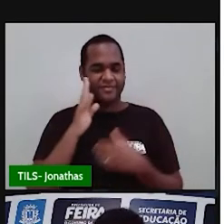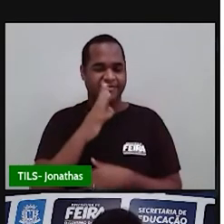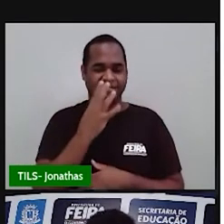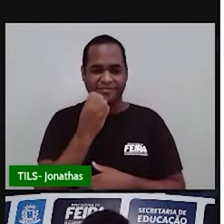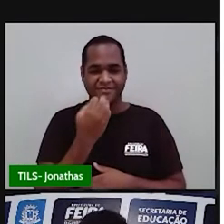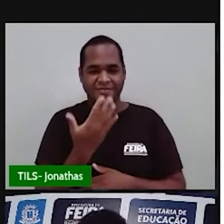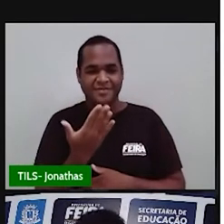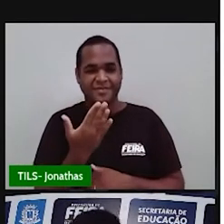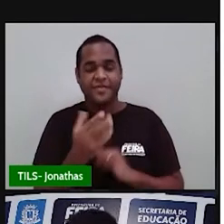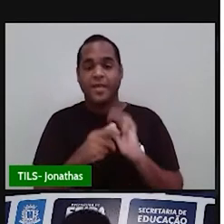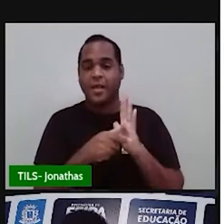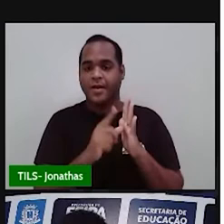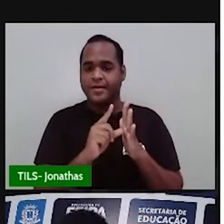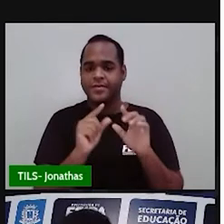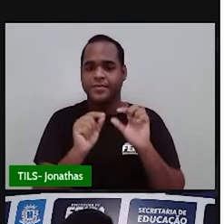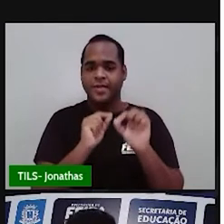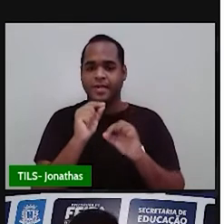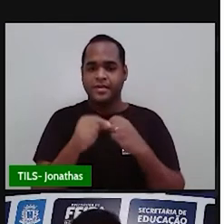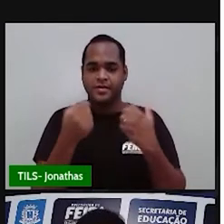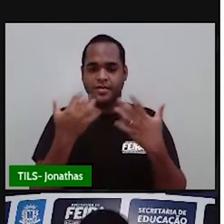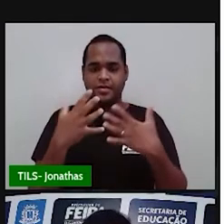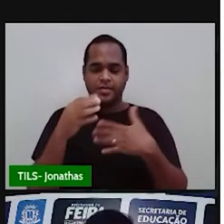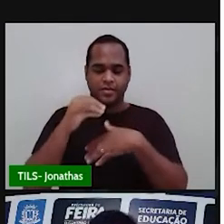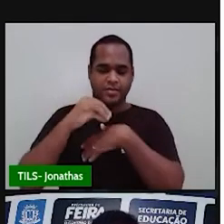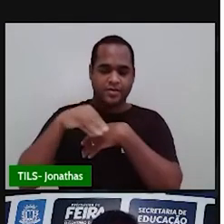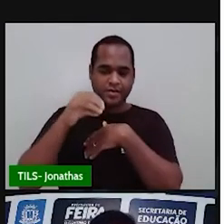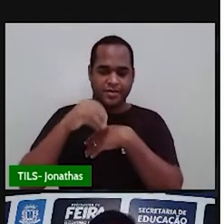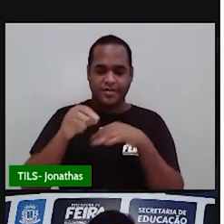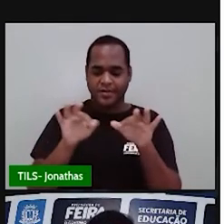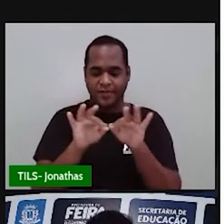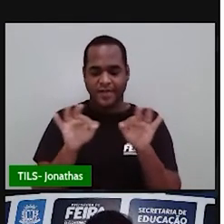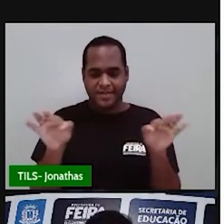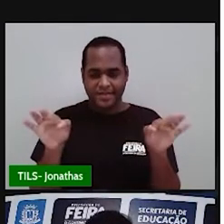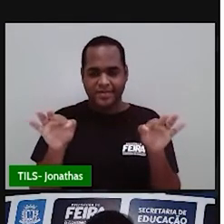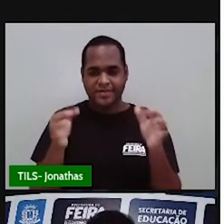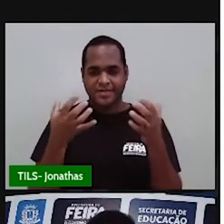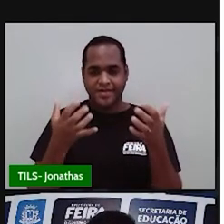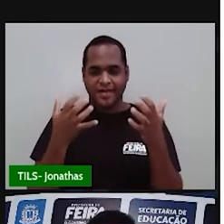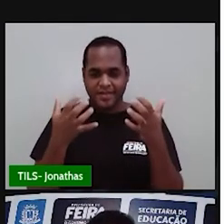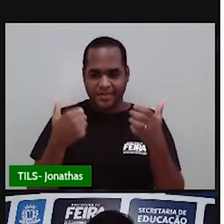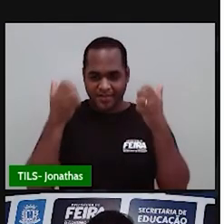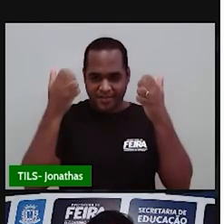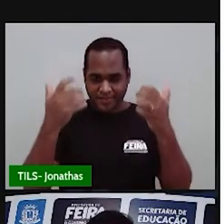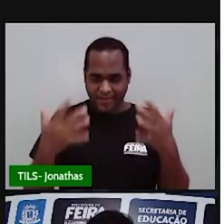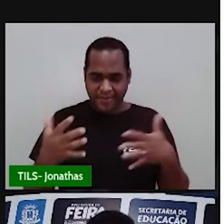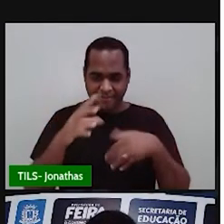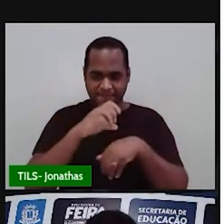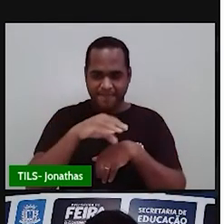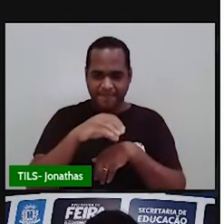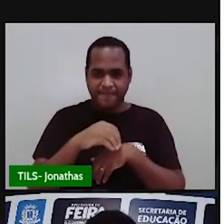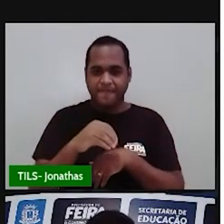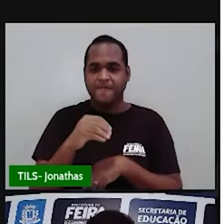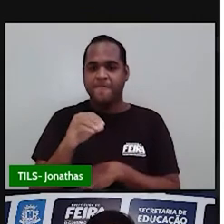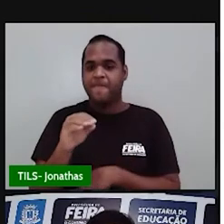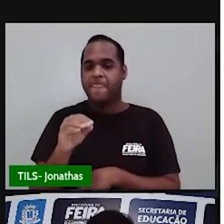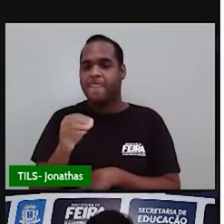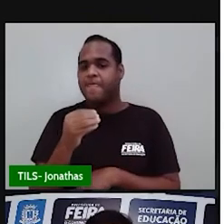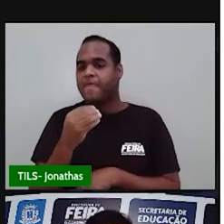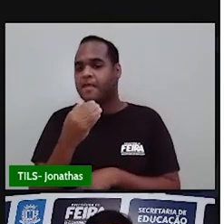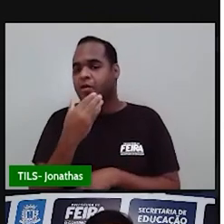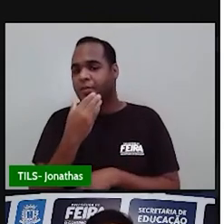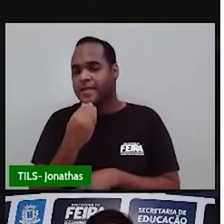Antes de qualquer coisa, eu queria trazer essa frase para você. Olha só, essa frase do Stu, né?